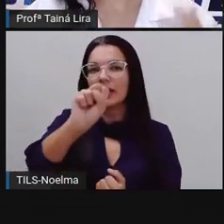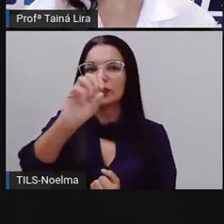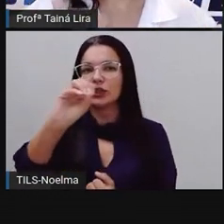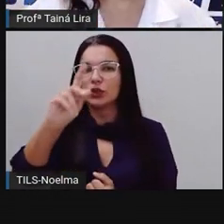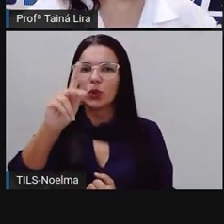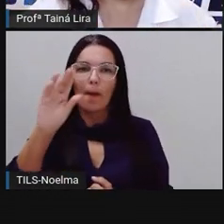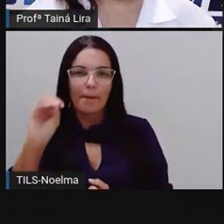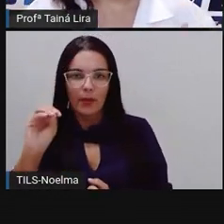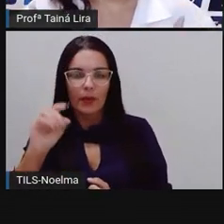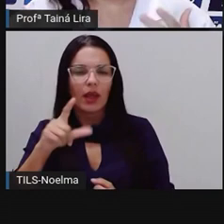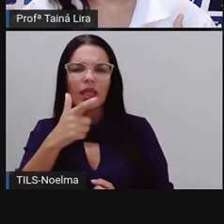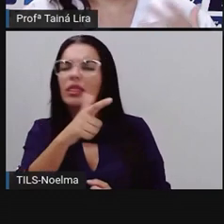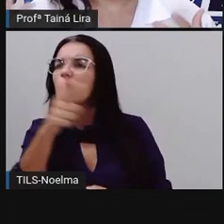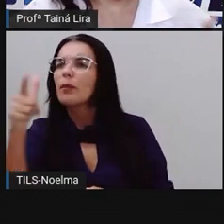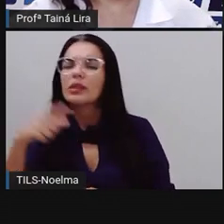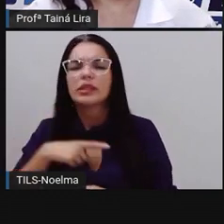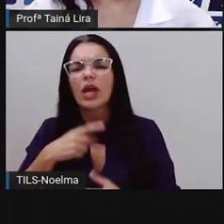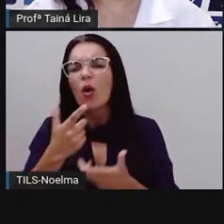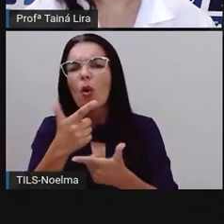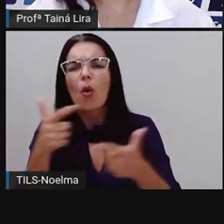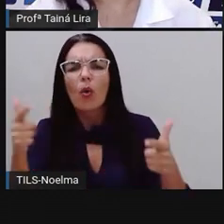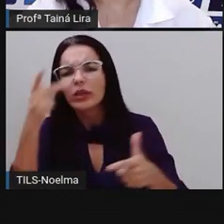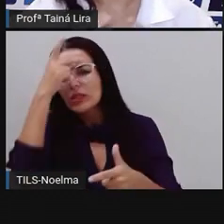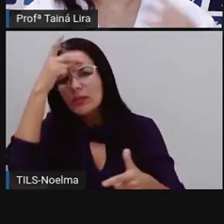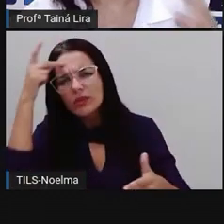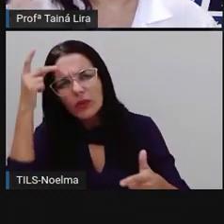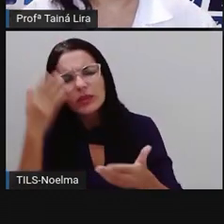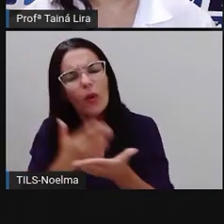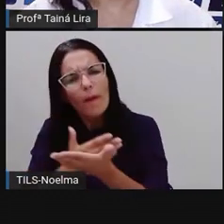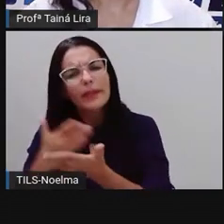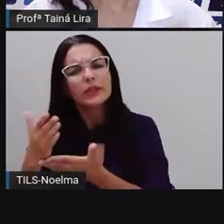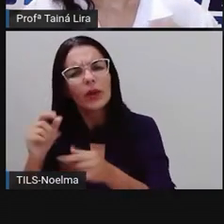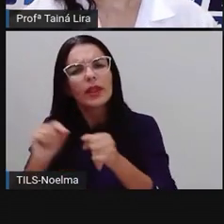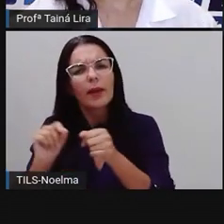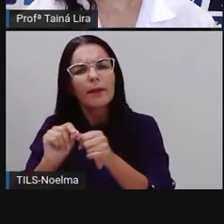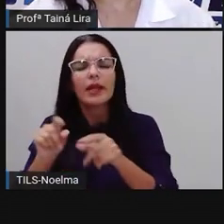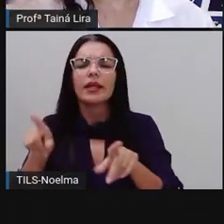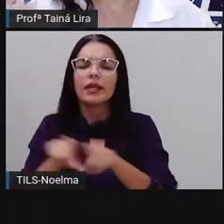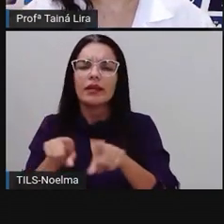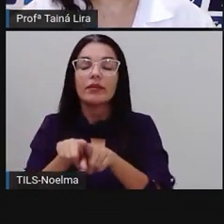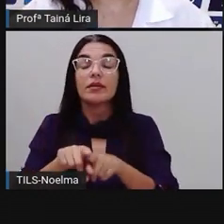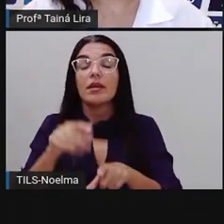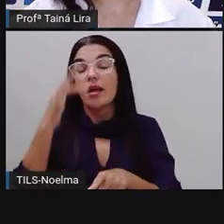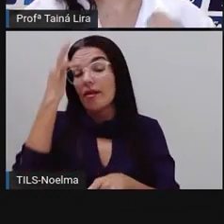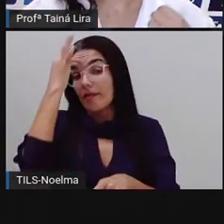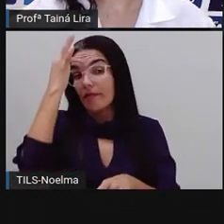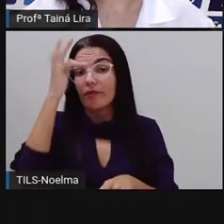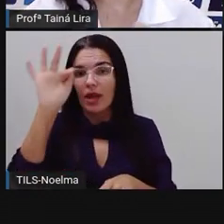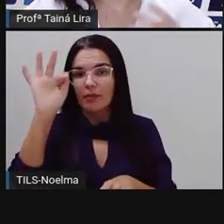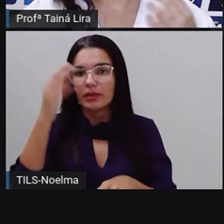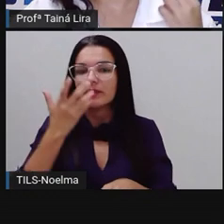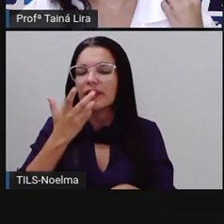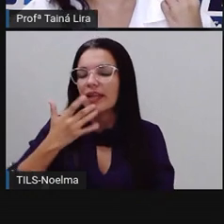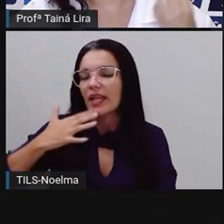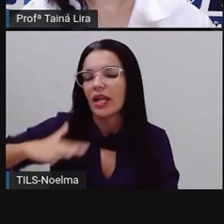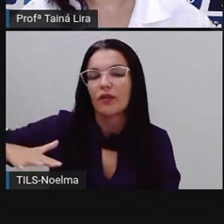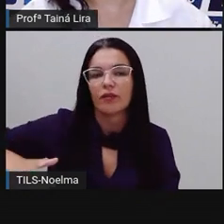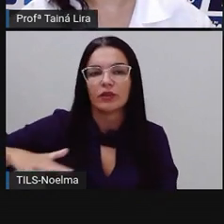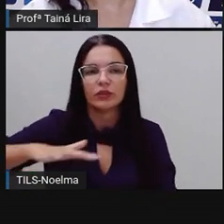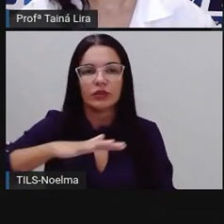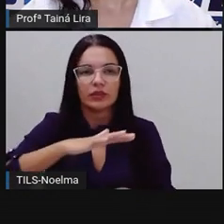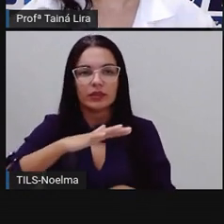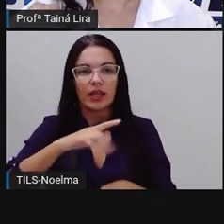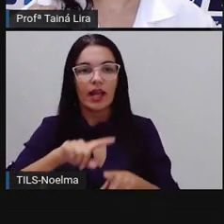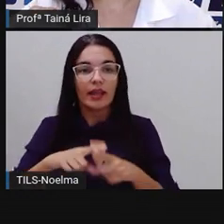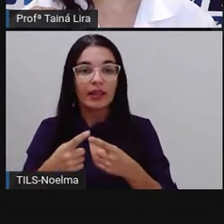pessoas também começaram a escrever fábulas, né, principalmente aí as fábulas mais infantis. E aí a Pró falou,